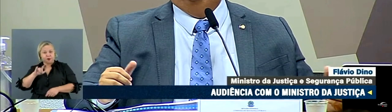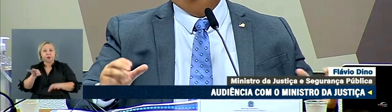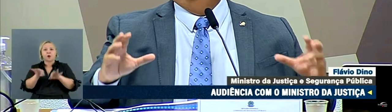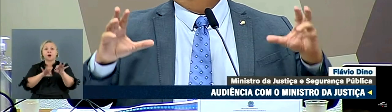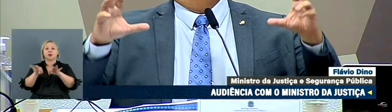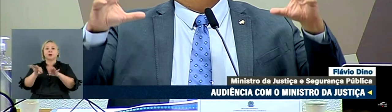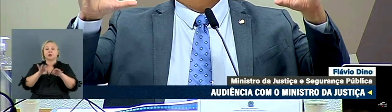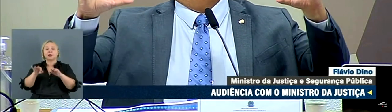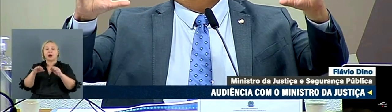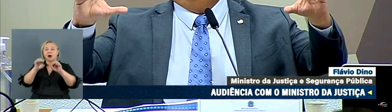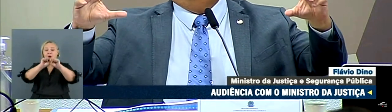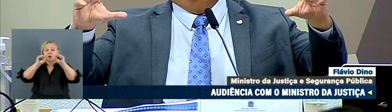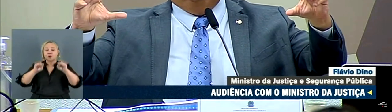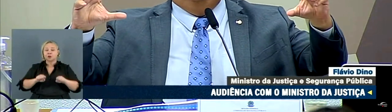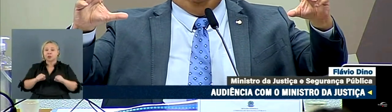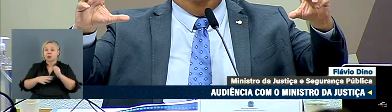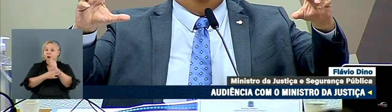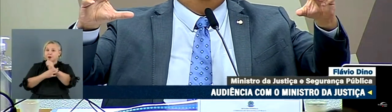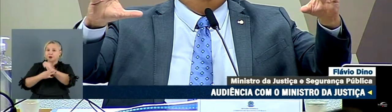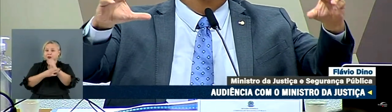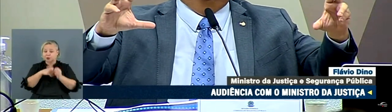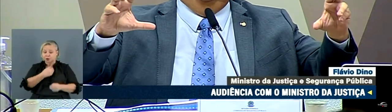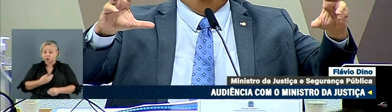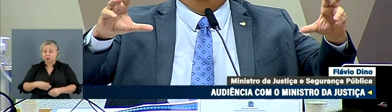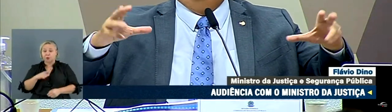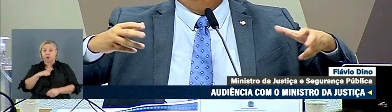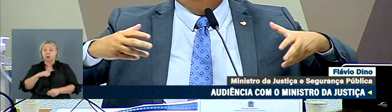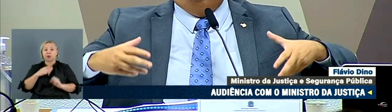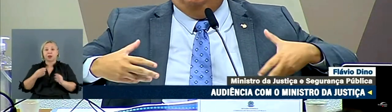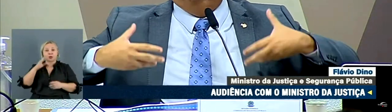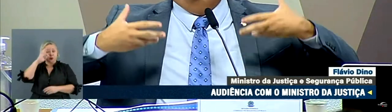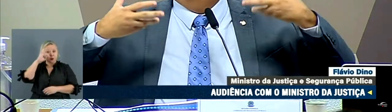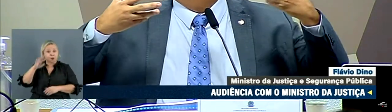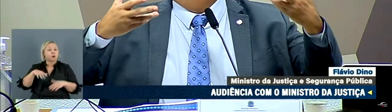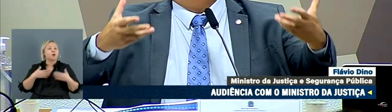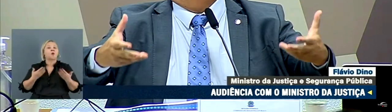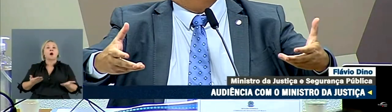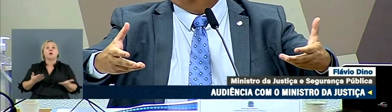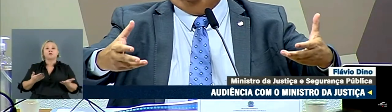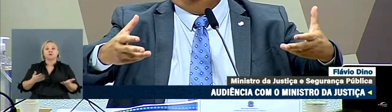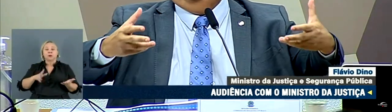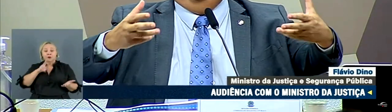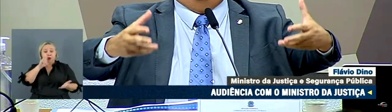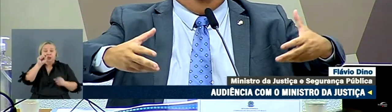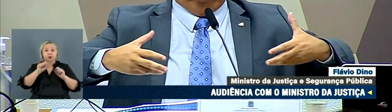Pública naquilo que tem de principal, qual seja o fortalecimento dos profissionais.